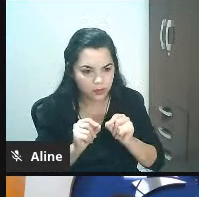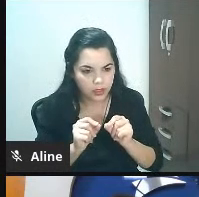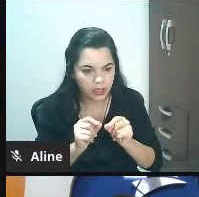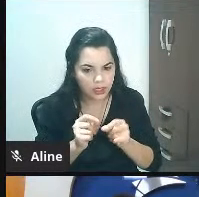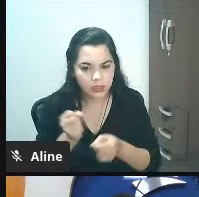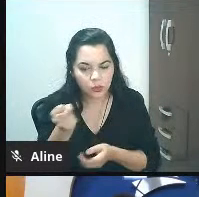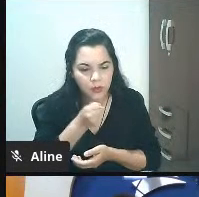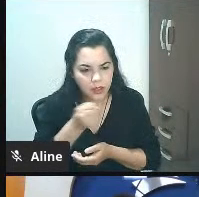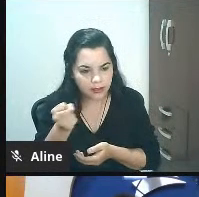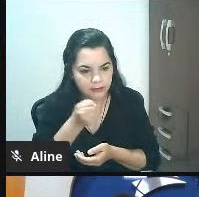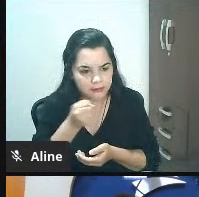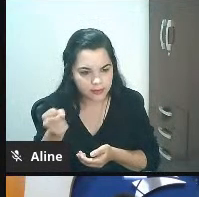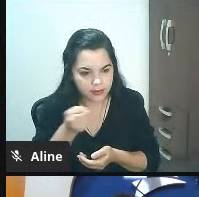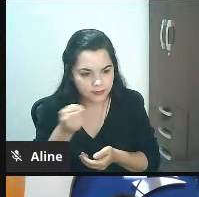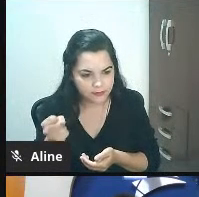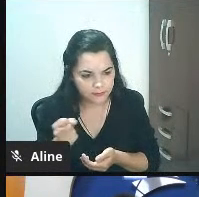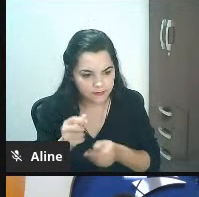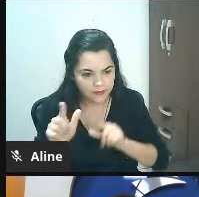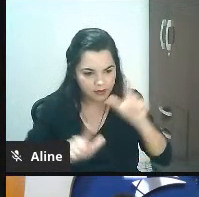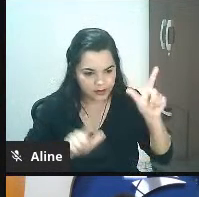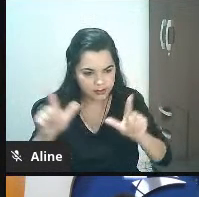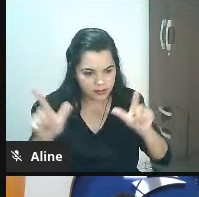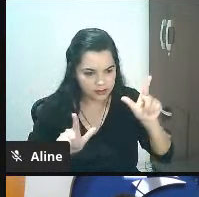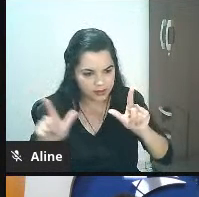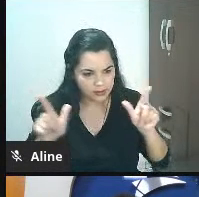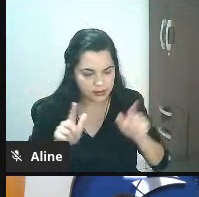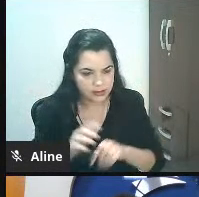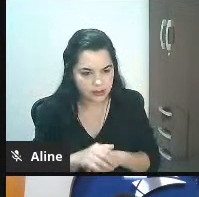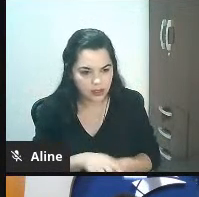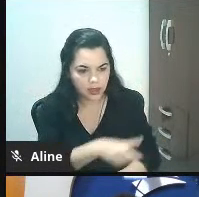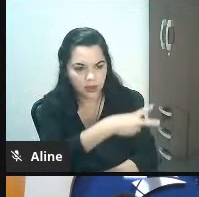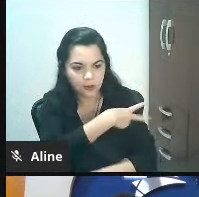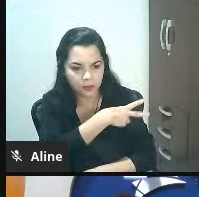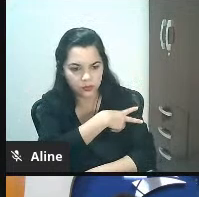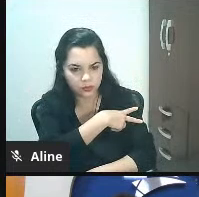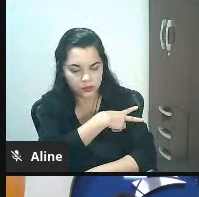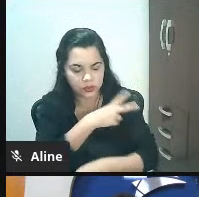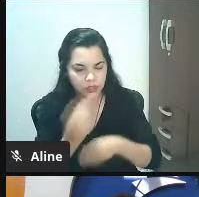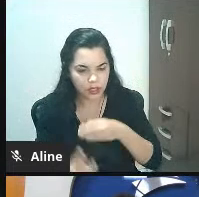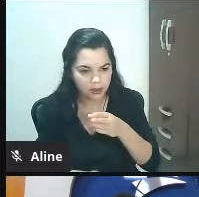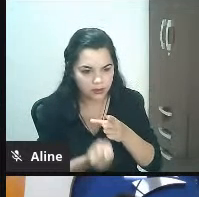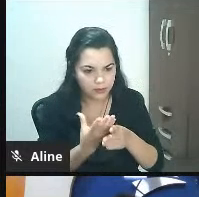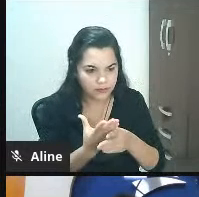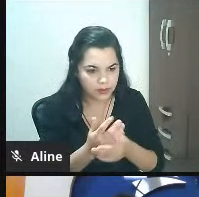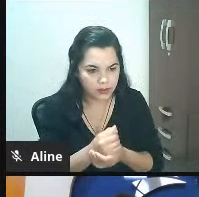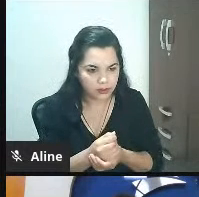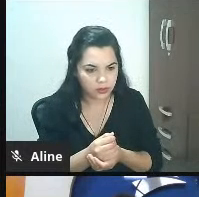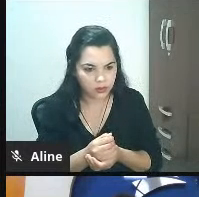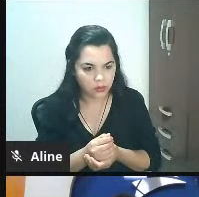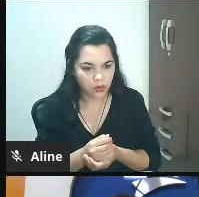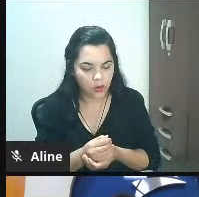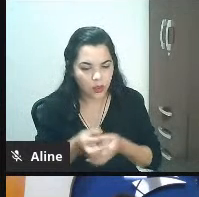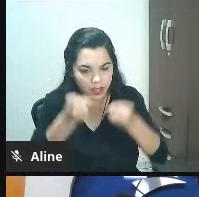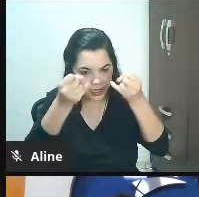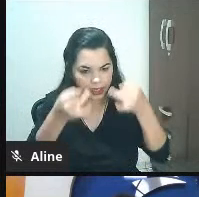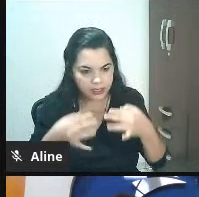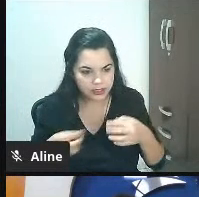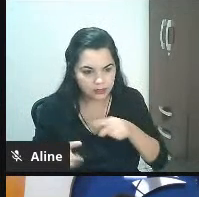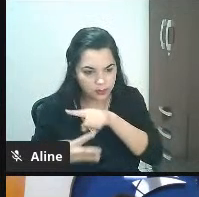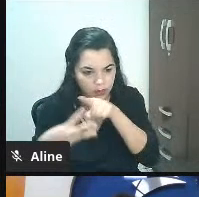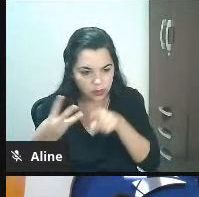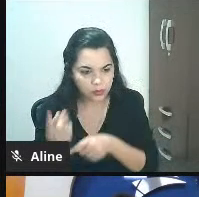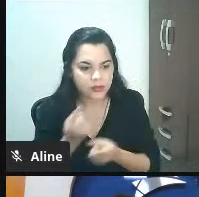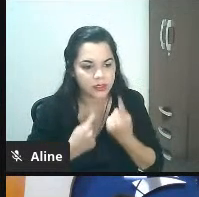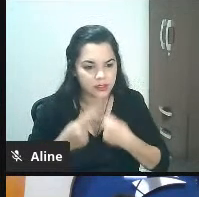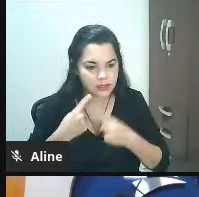umas duas edições para trás agora o diretor de produtos dele cofundador deles citou três desejos que são do consumidor